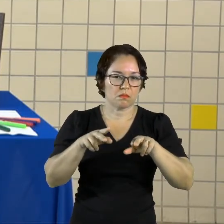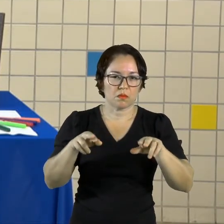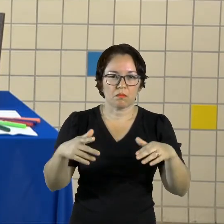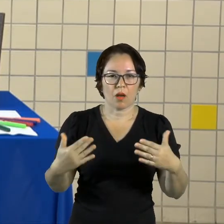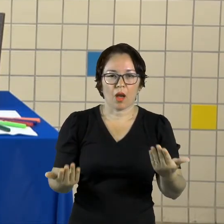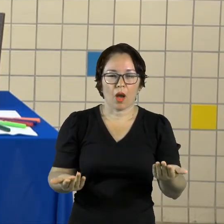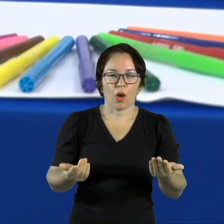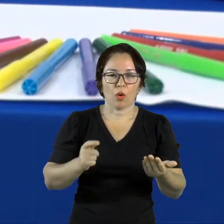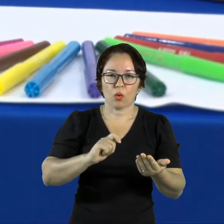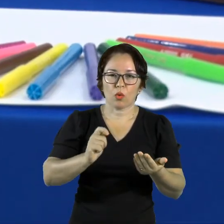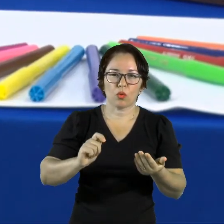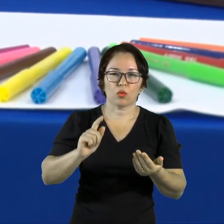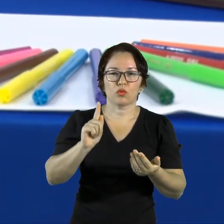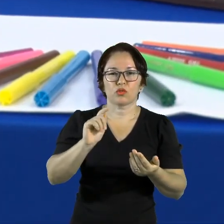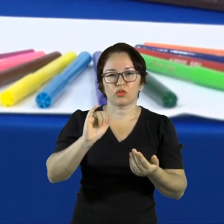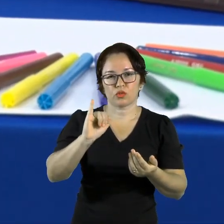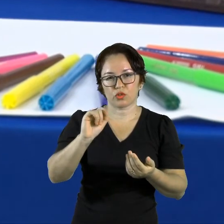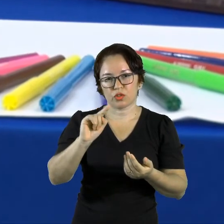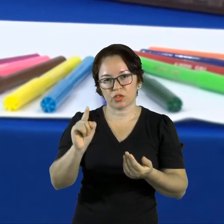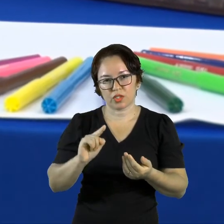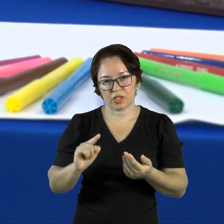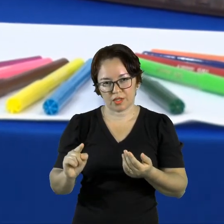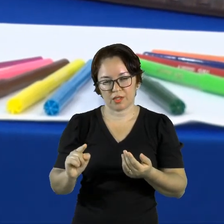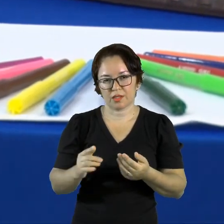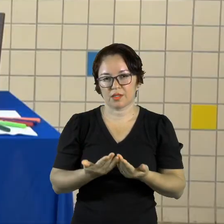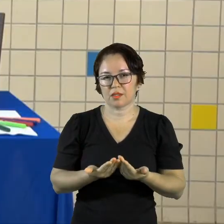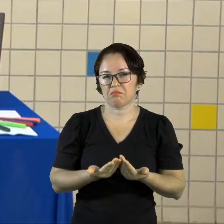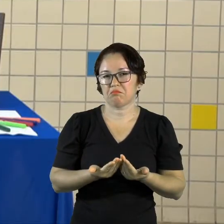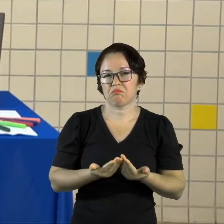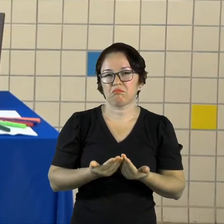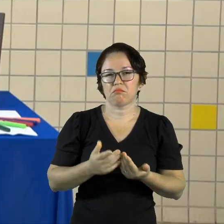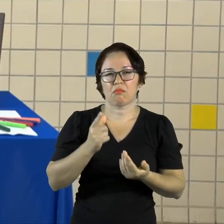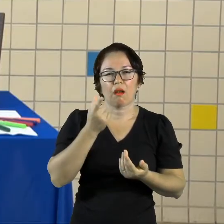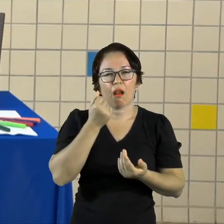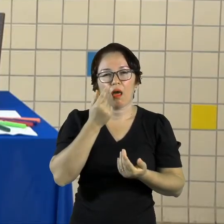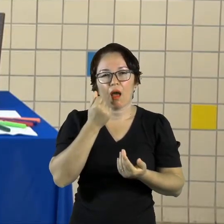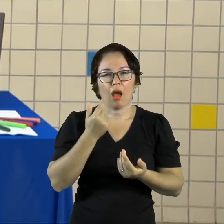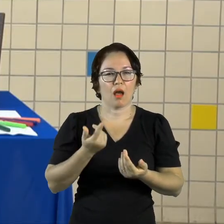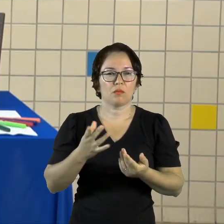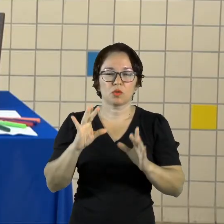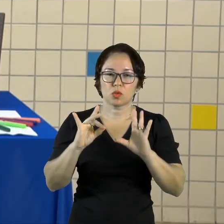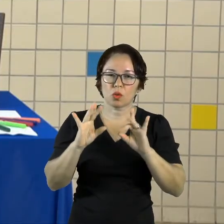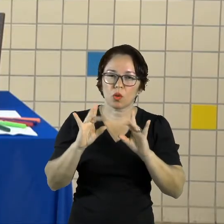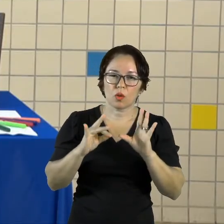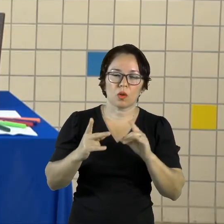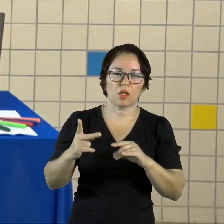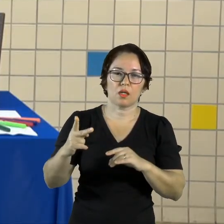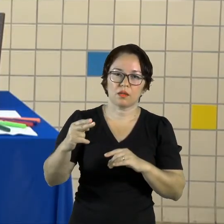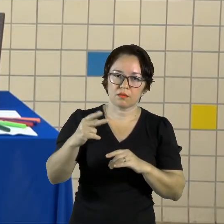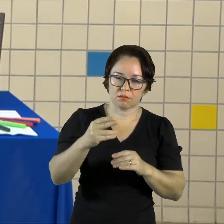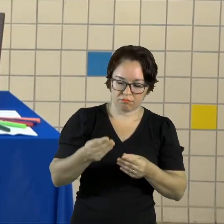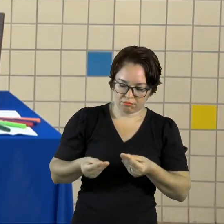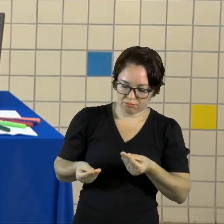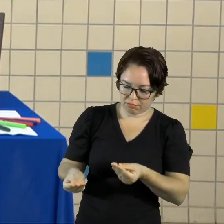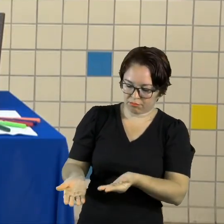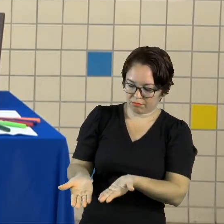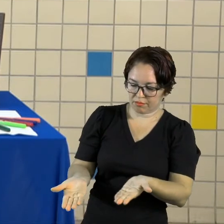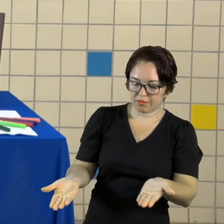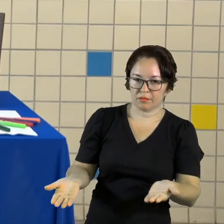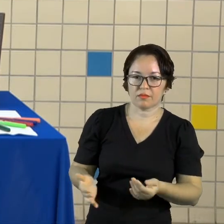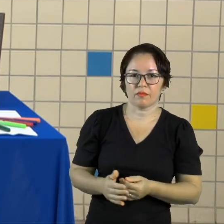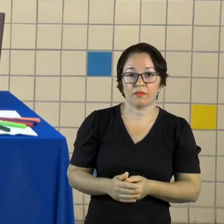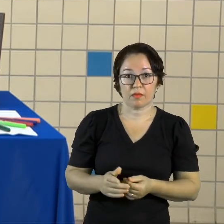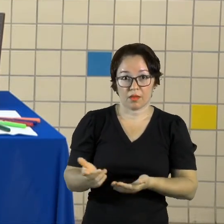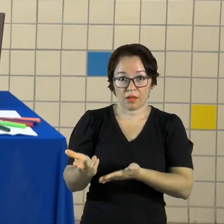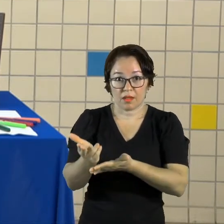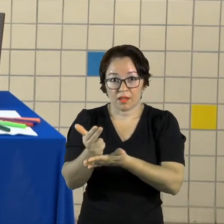de cera Lápis Cola E tesoura Em seguida Que ela fez o desenho